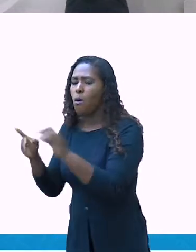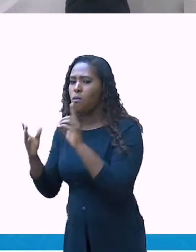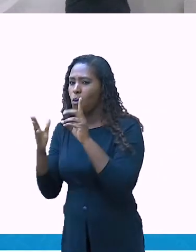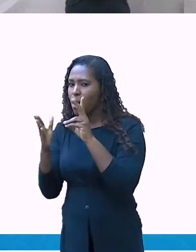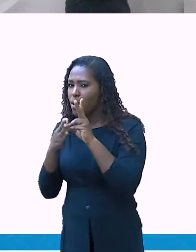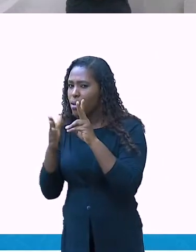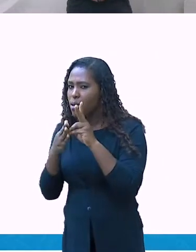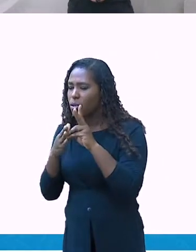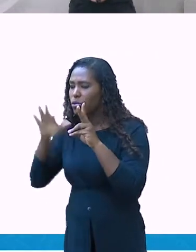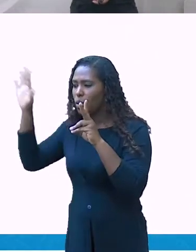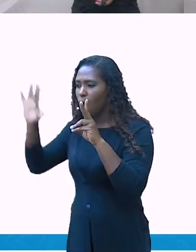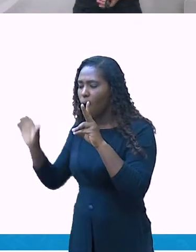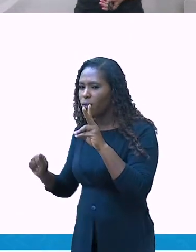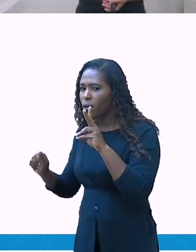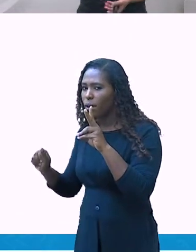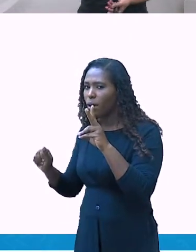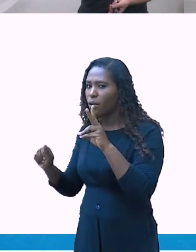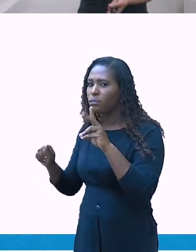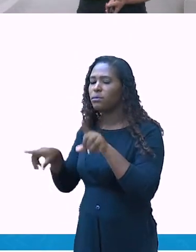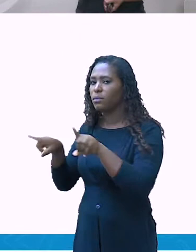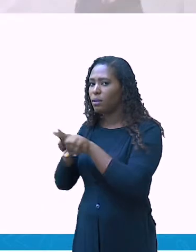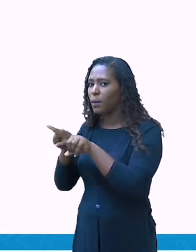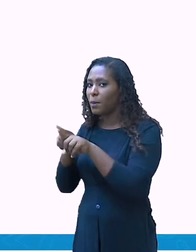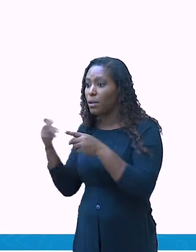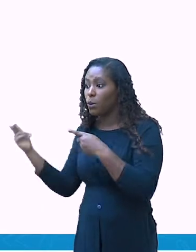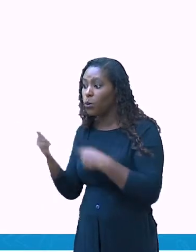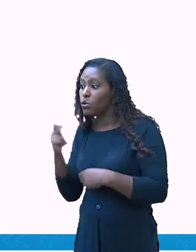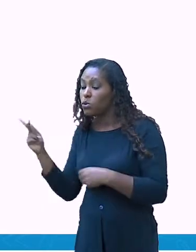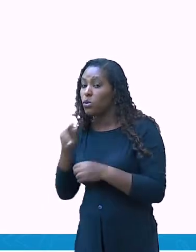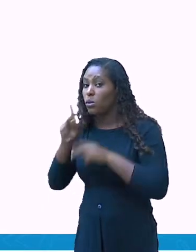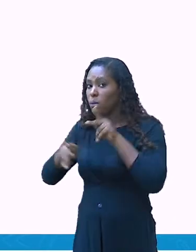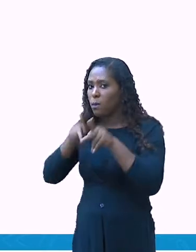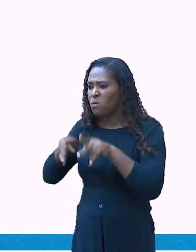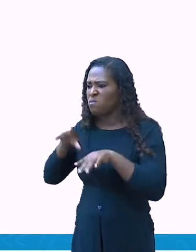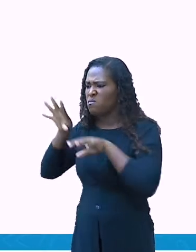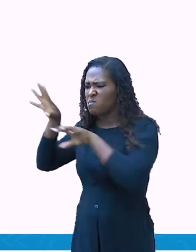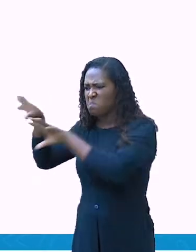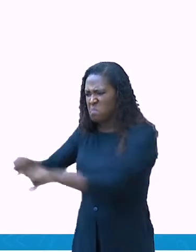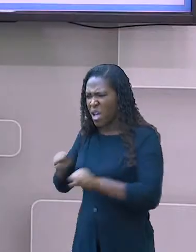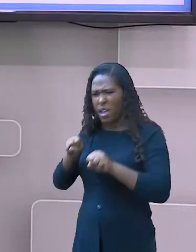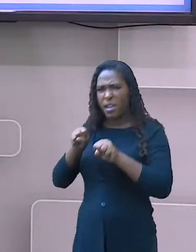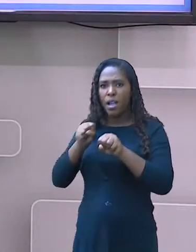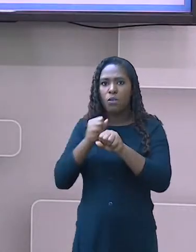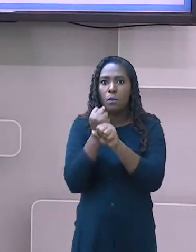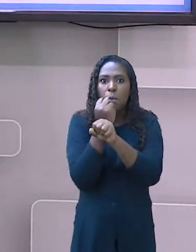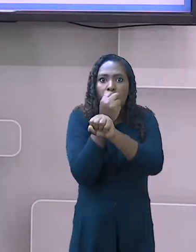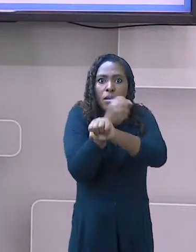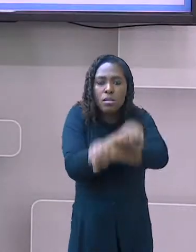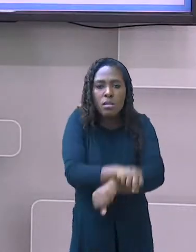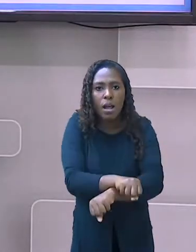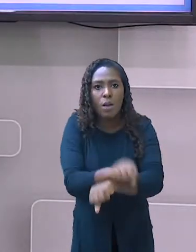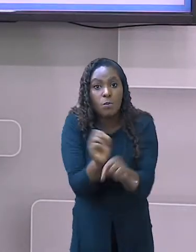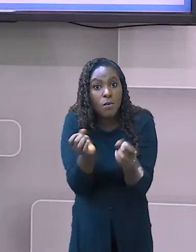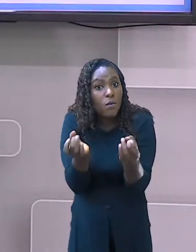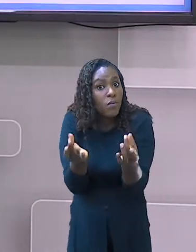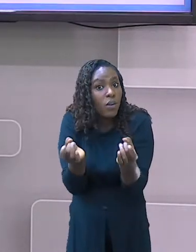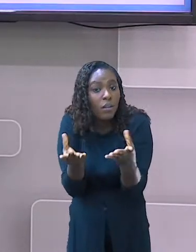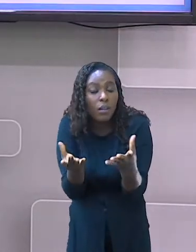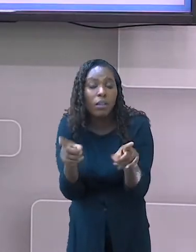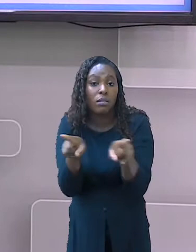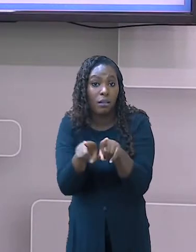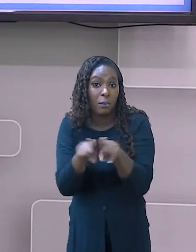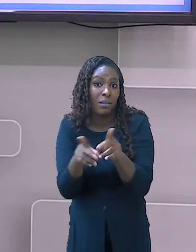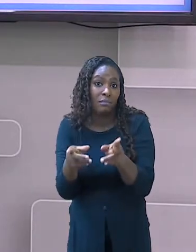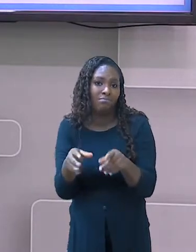Também pela pretensão da expansão territorial, a difusão do